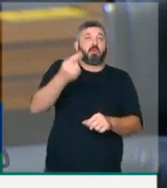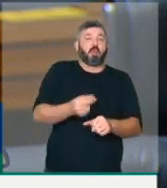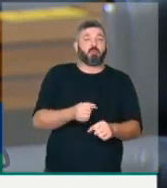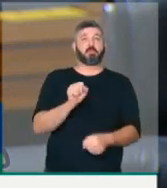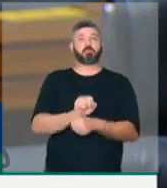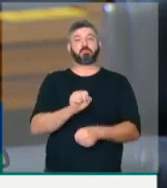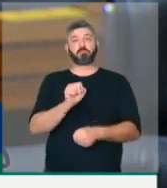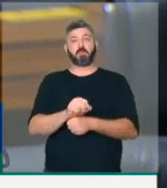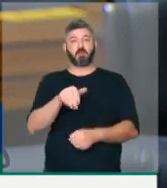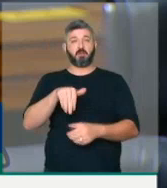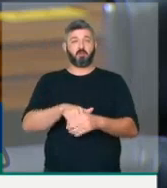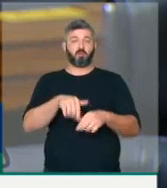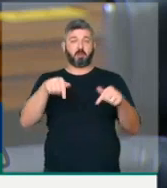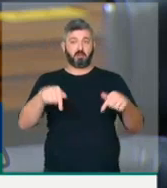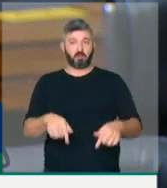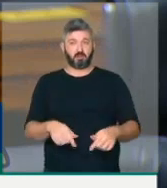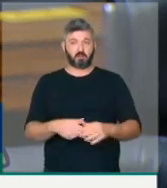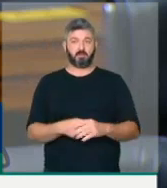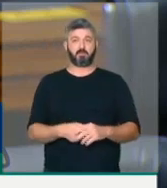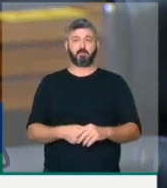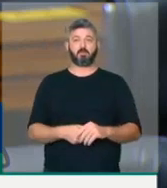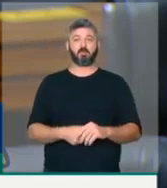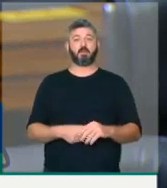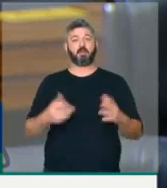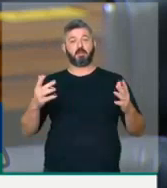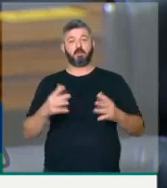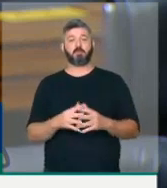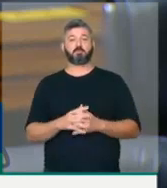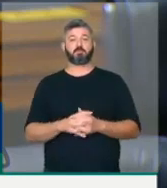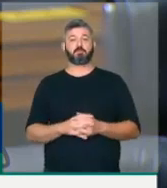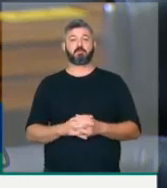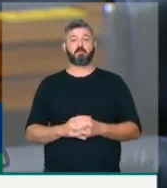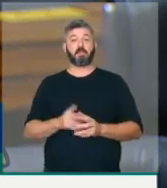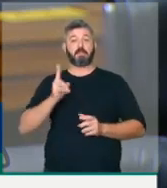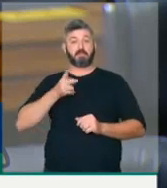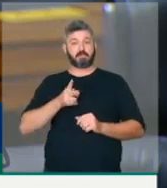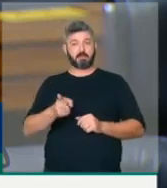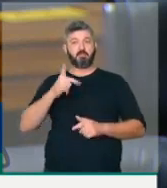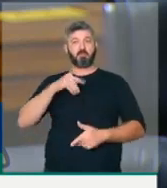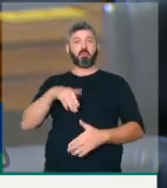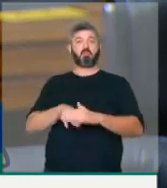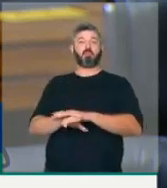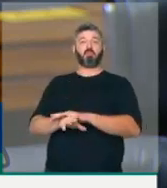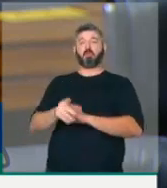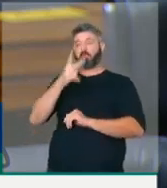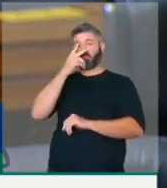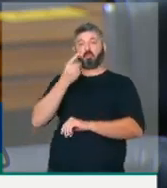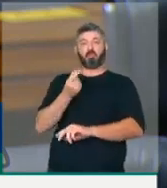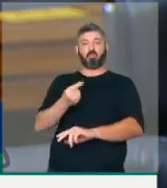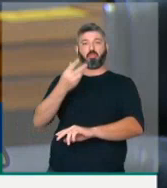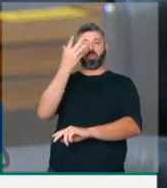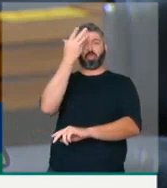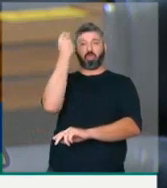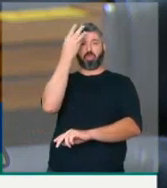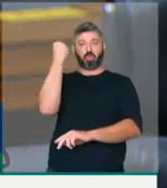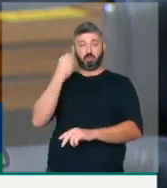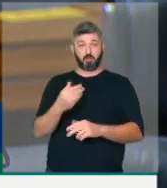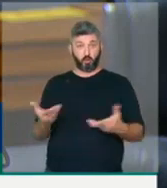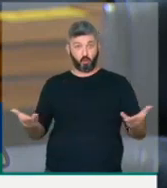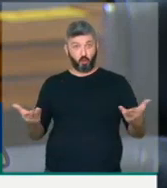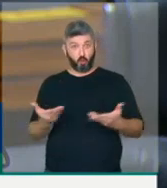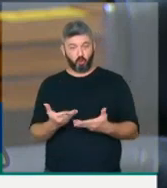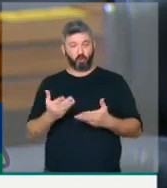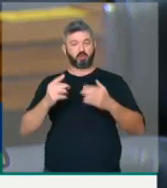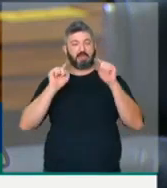ser apreciado por esse plenário e que sempre esteve na gaveta do esquecimento. Hoje, esta